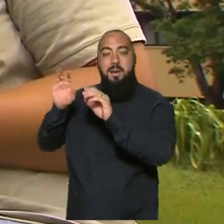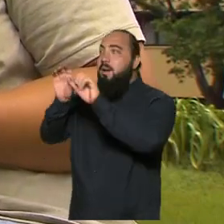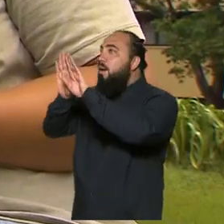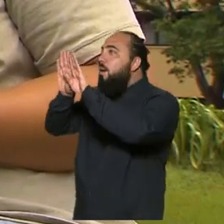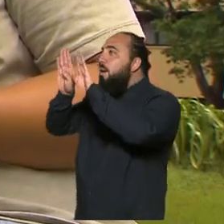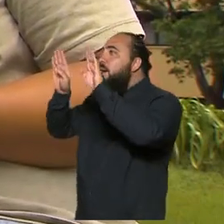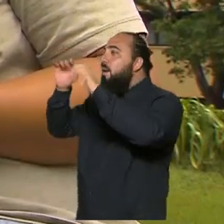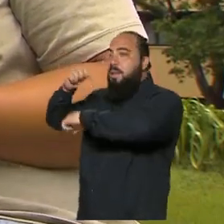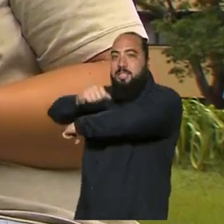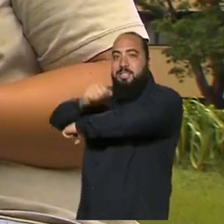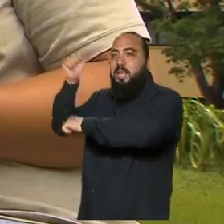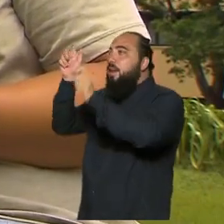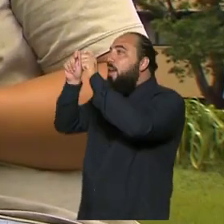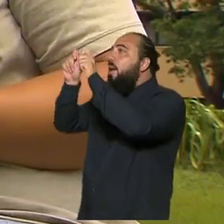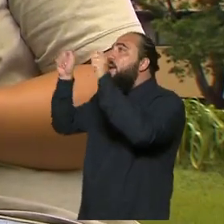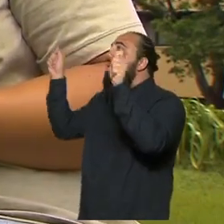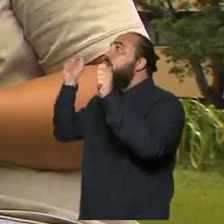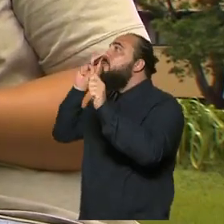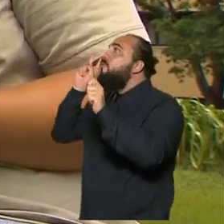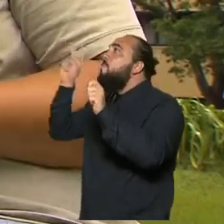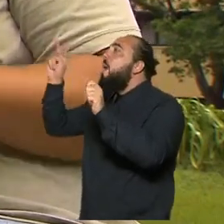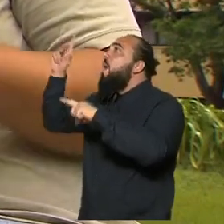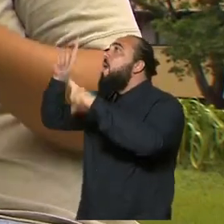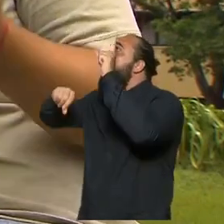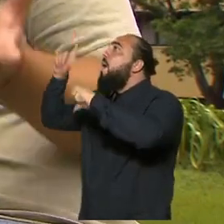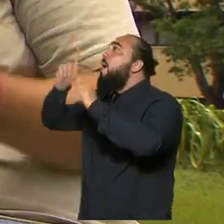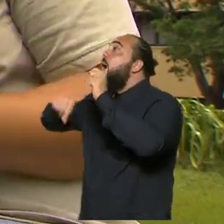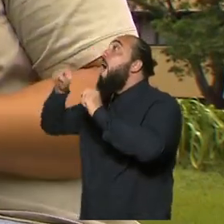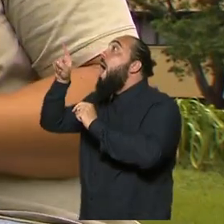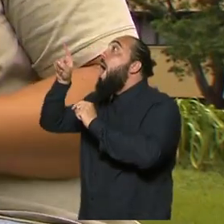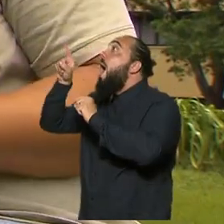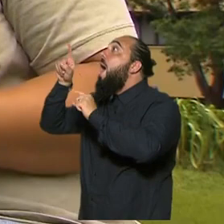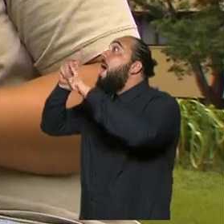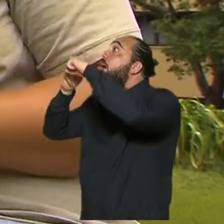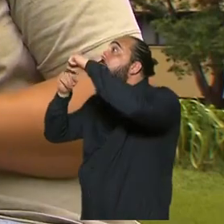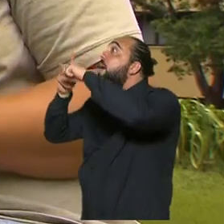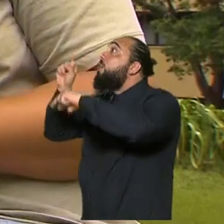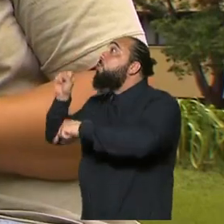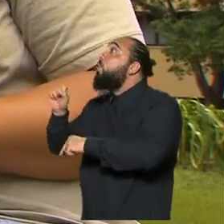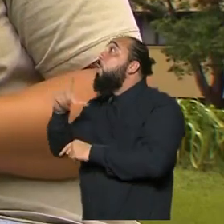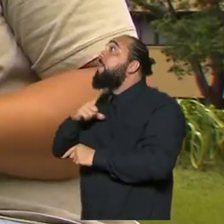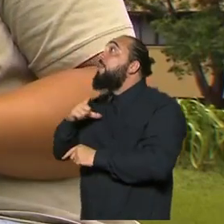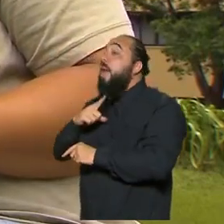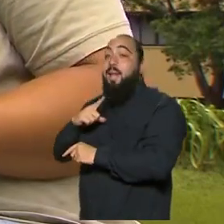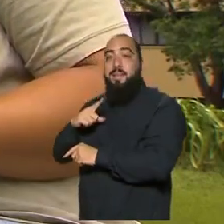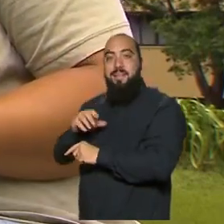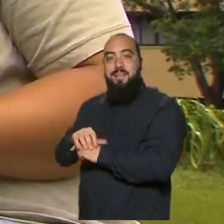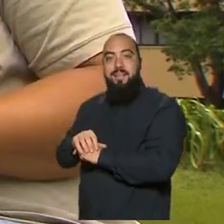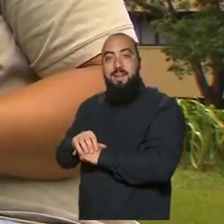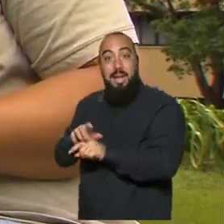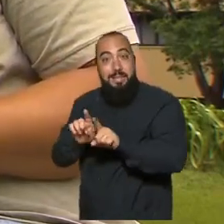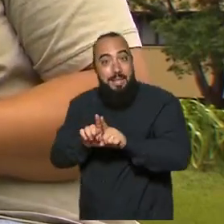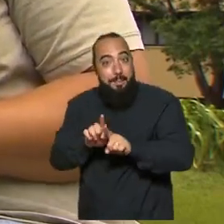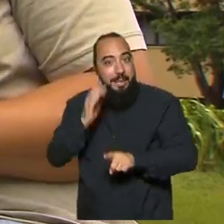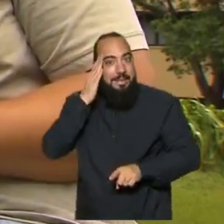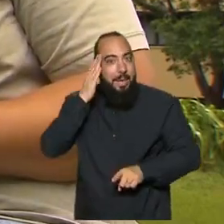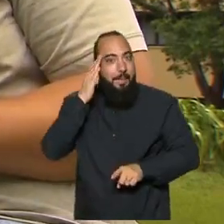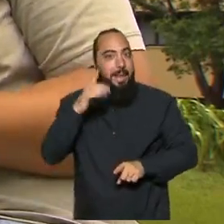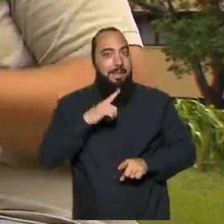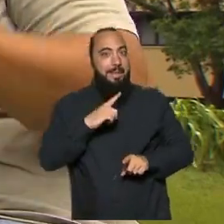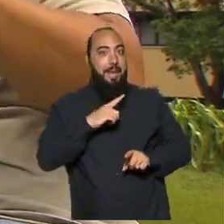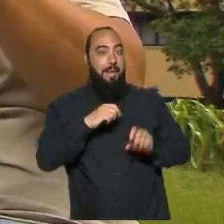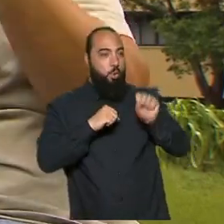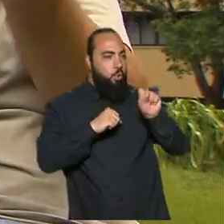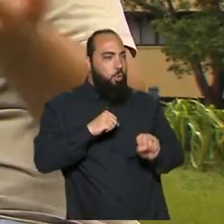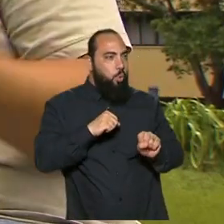do Sul e perceber como faz para localizar o Polo Sul Celeste, como faz para localizar o Ponto Cardeal